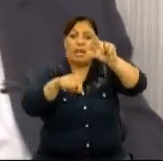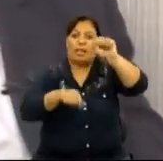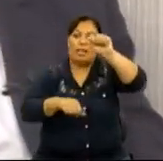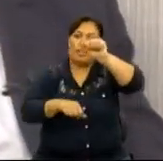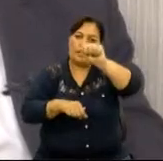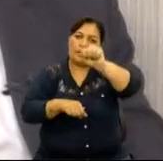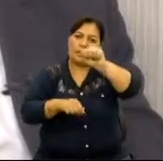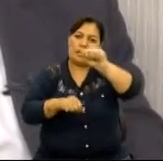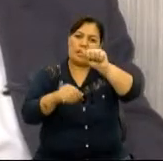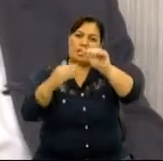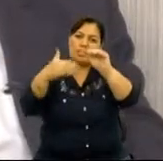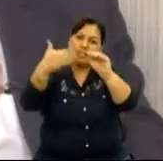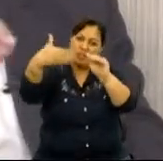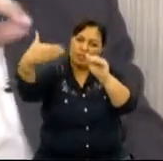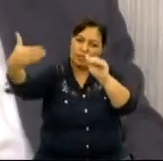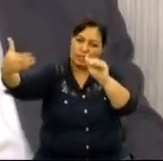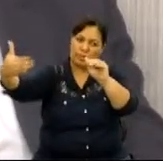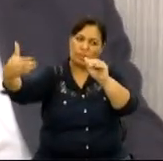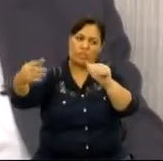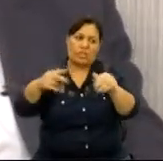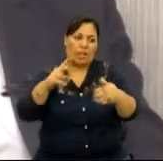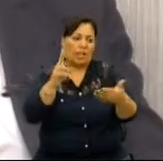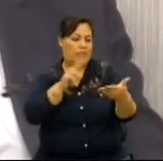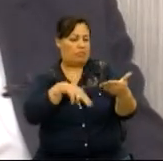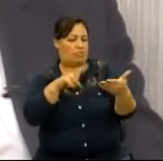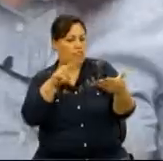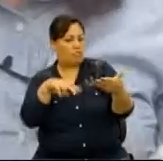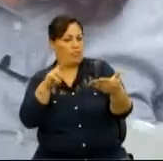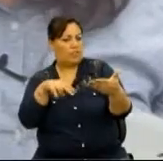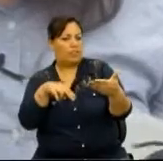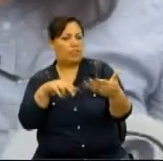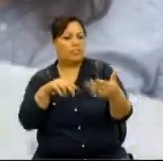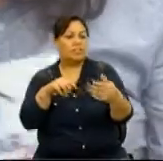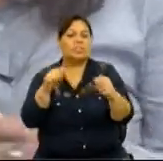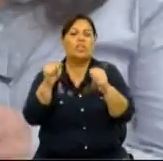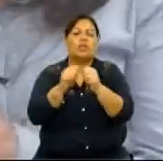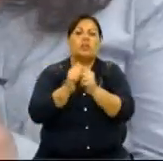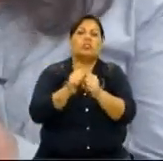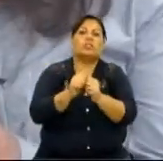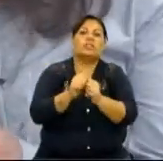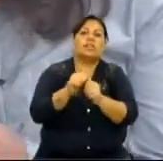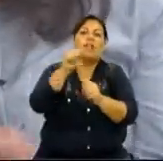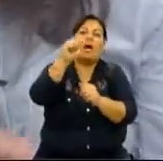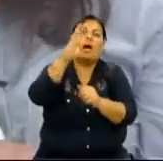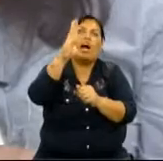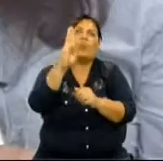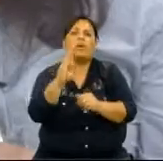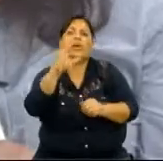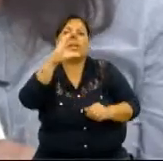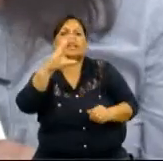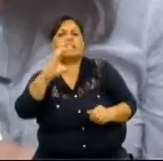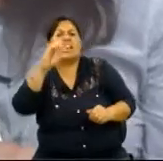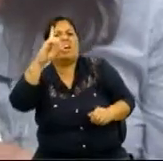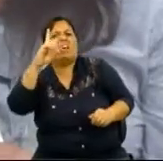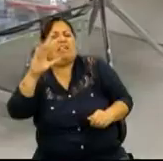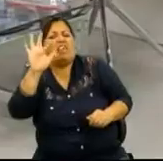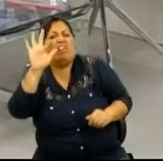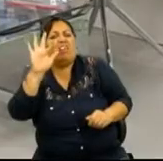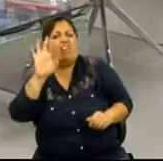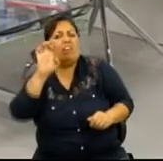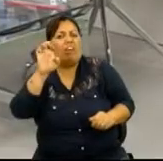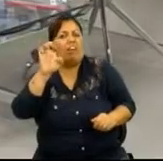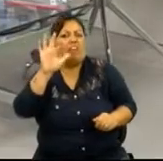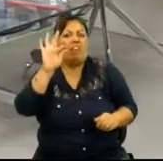letra A. E assim por diante. E eu estava vendo aqui, até vocês fizeram um alfabeto braile. É, isso é